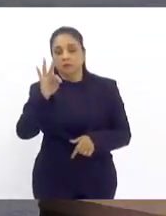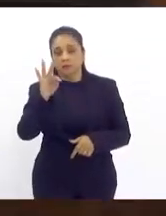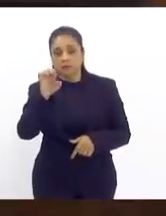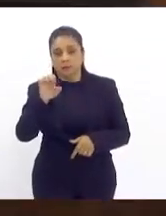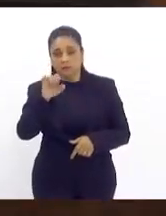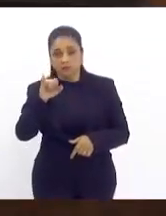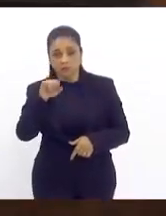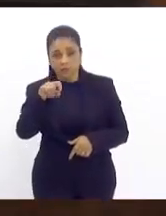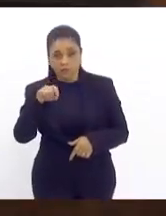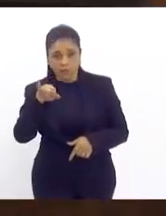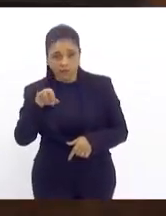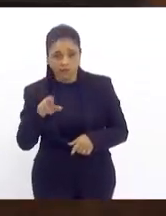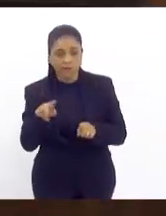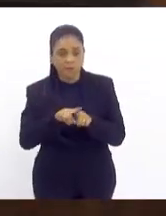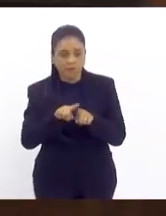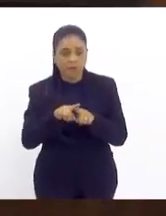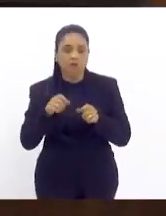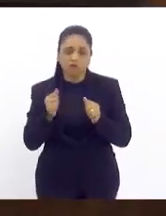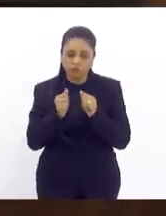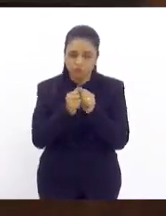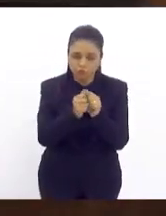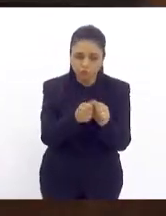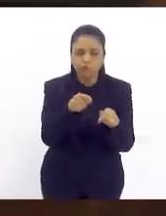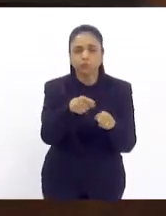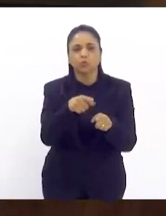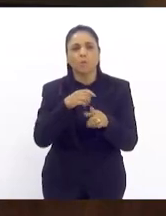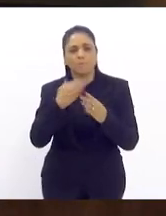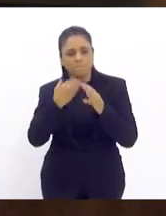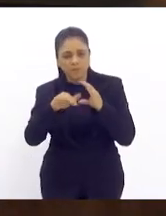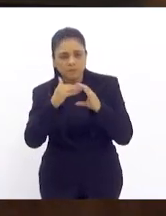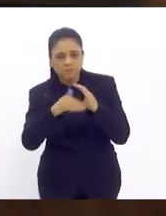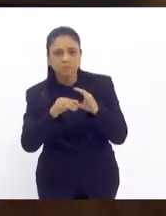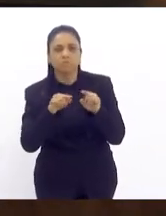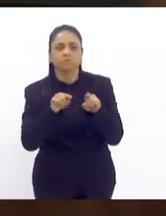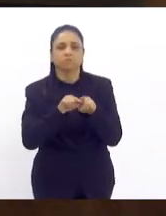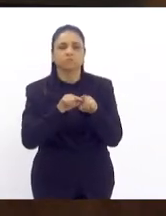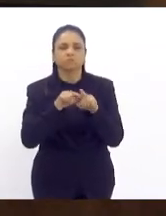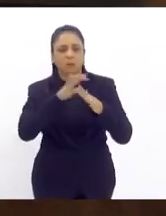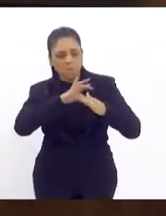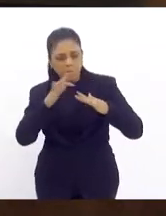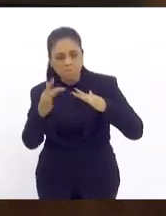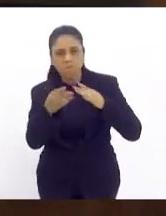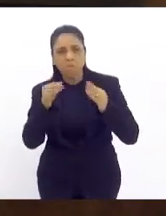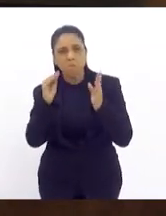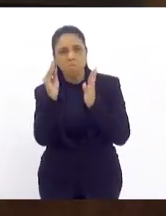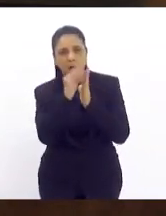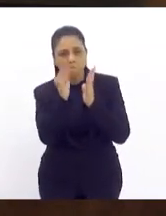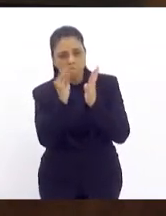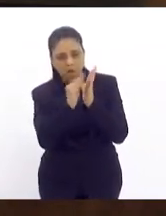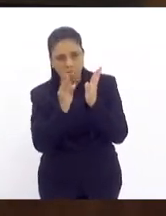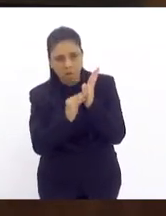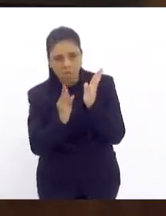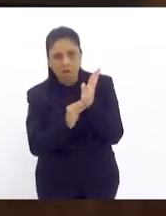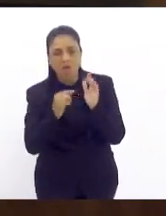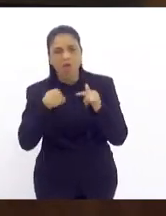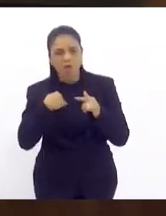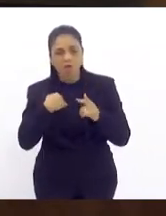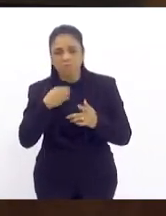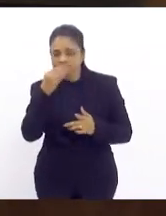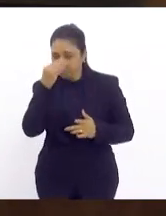postei nas redes, mandei mensagens, indignado, presidente, indignado